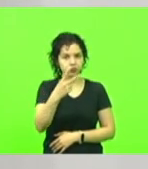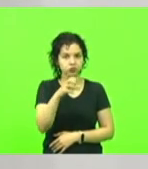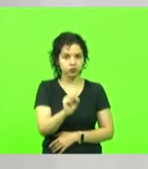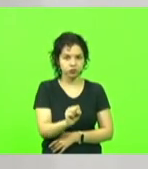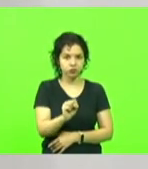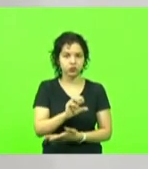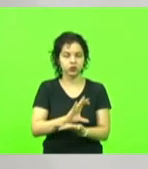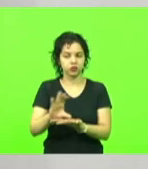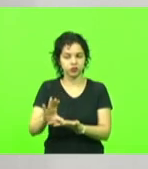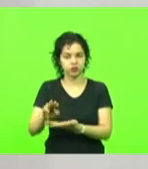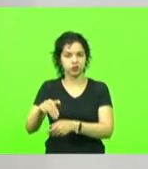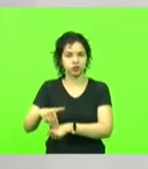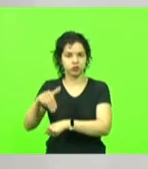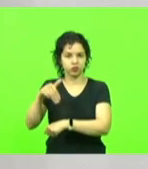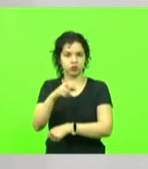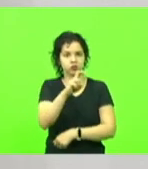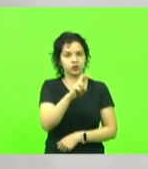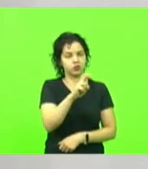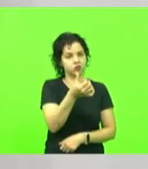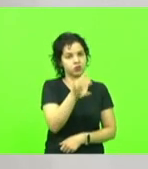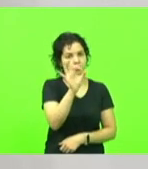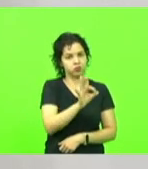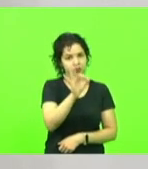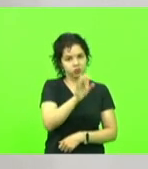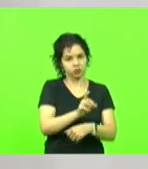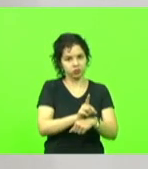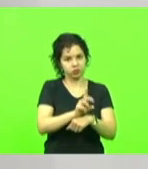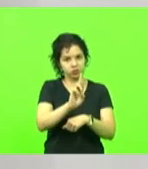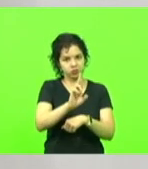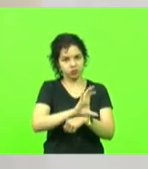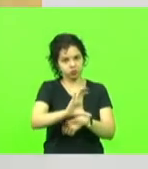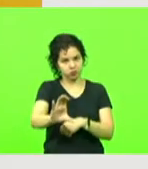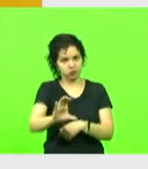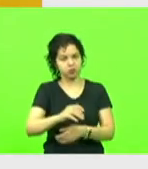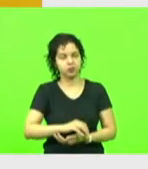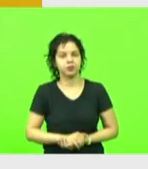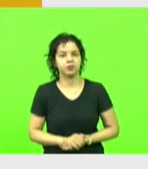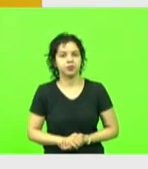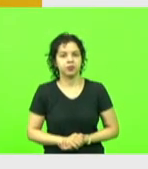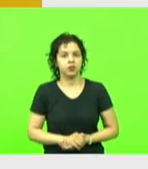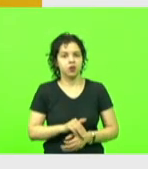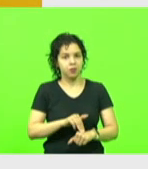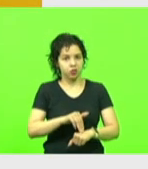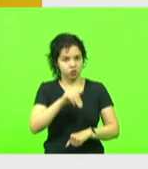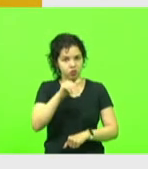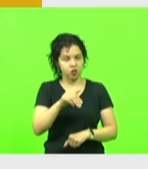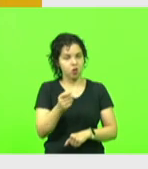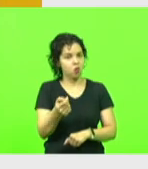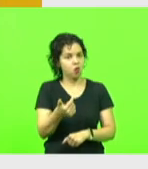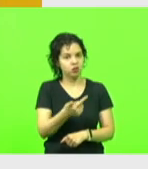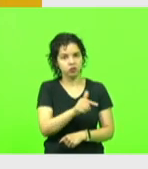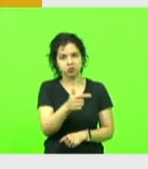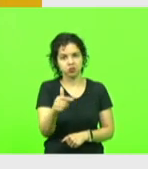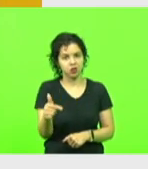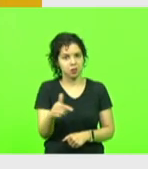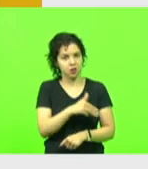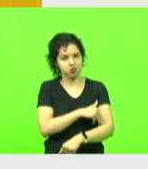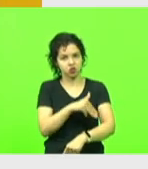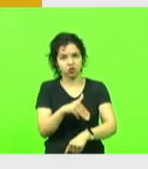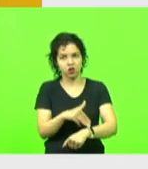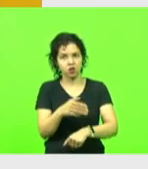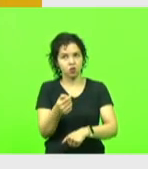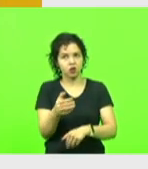56% para o doutorado. E para o magistério, que quase não tem mais nenhum professor com magistério,